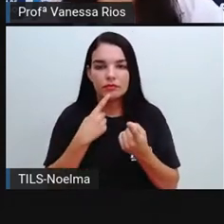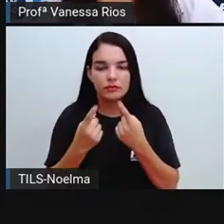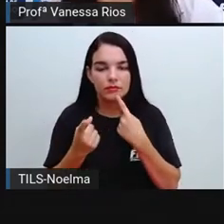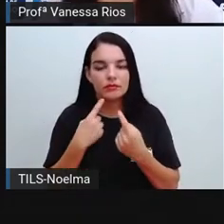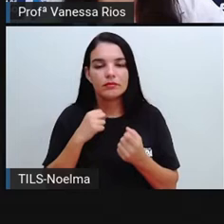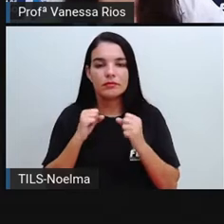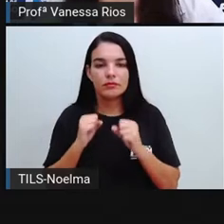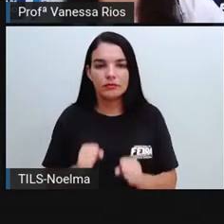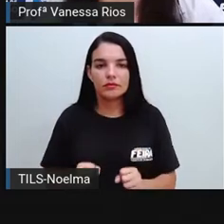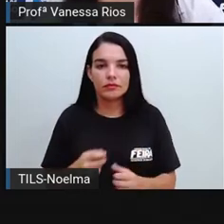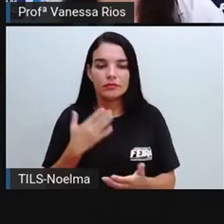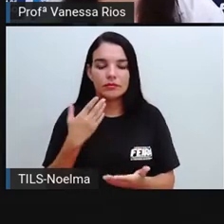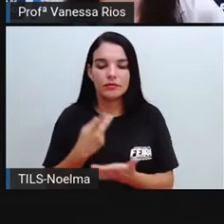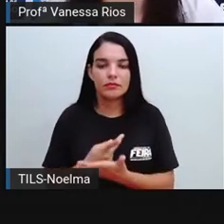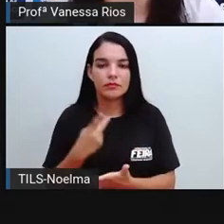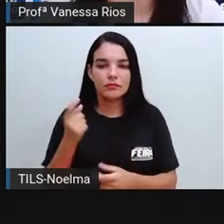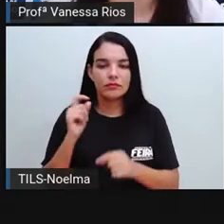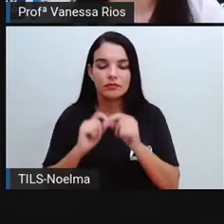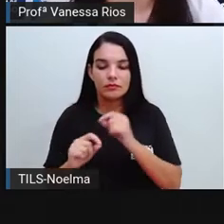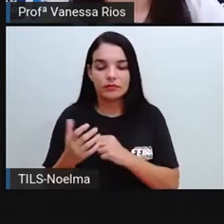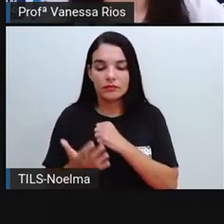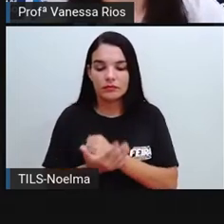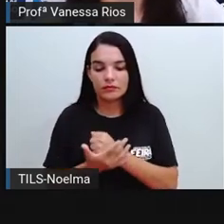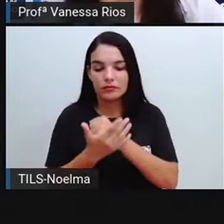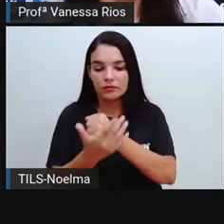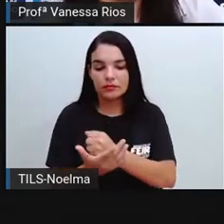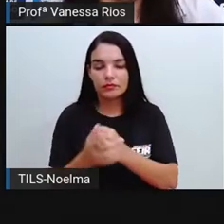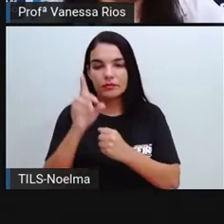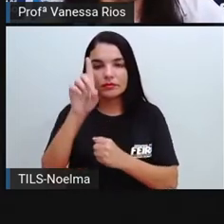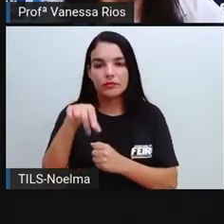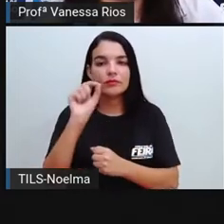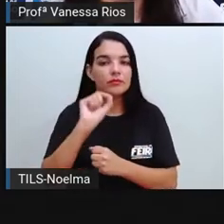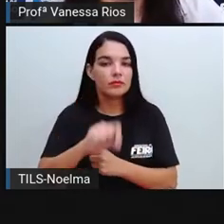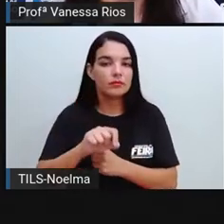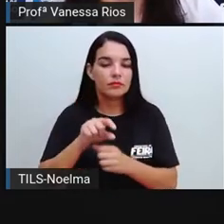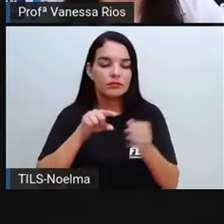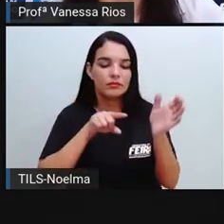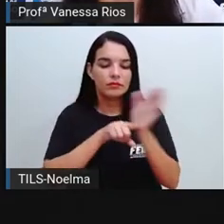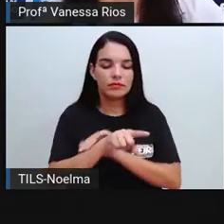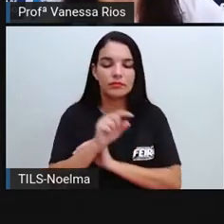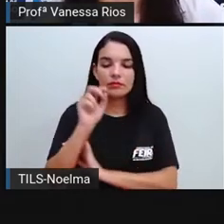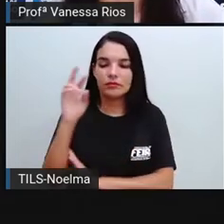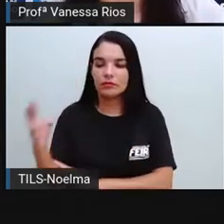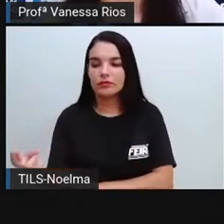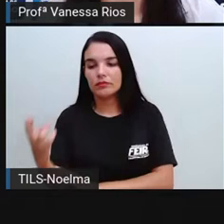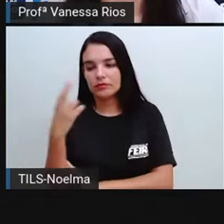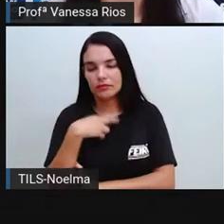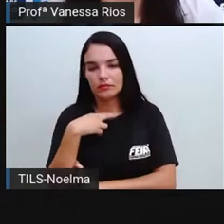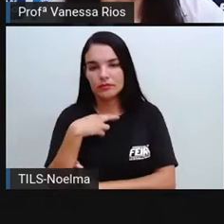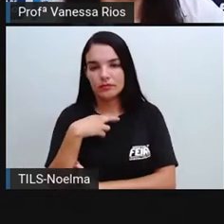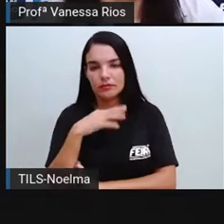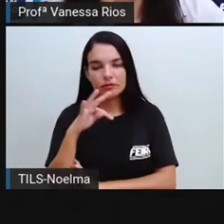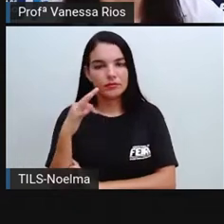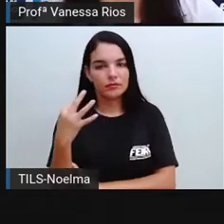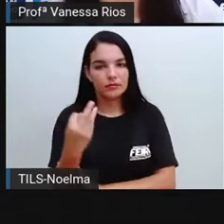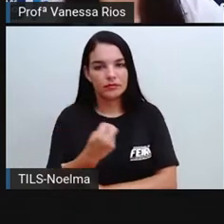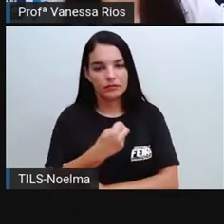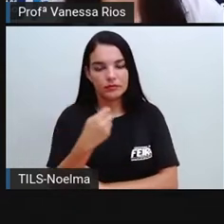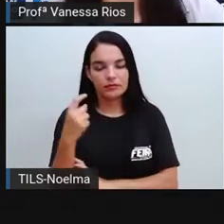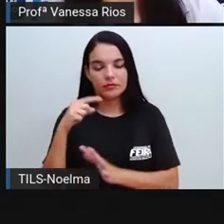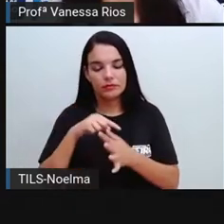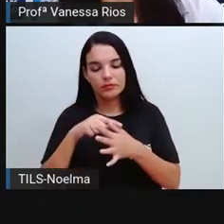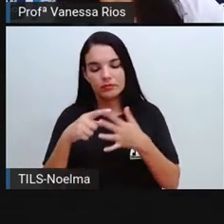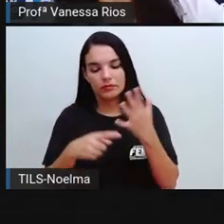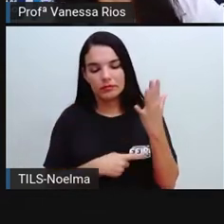jornalística, a base vão ser perguntas e respostas. Mas aí todas têm a intenção de